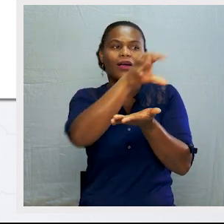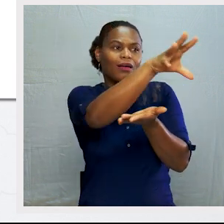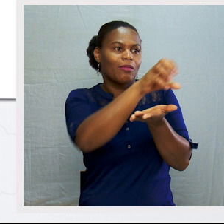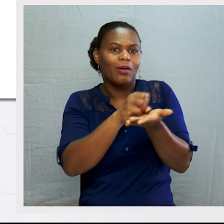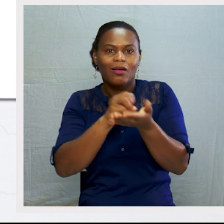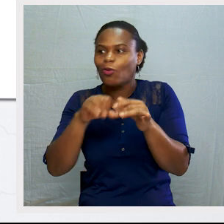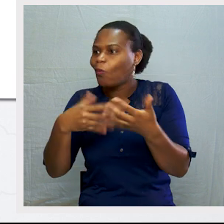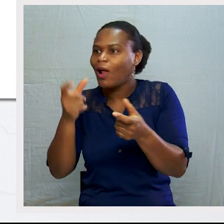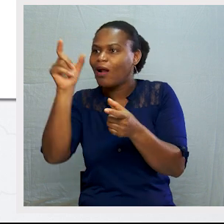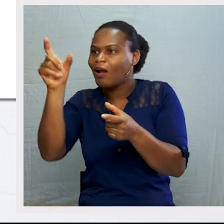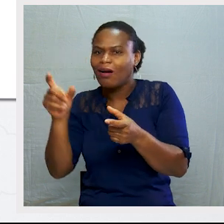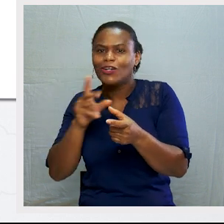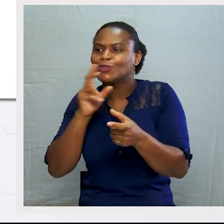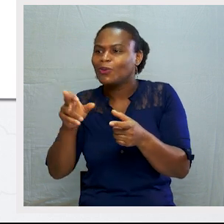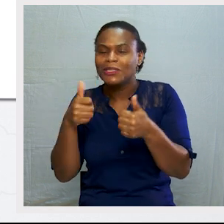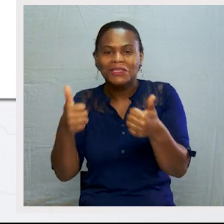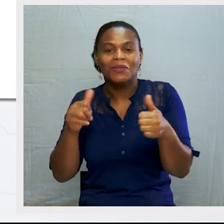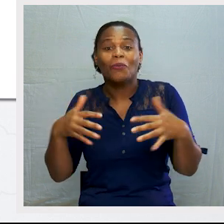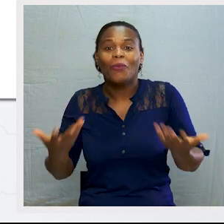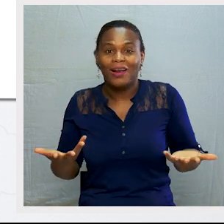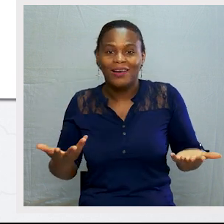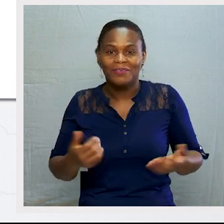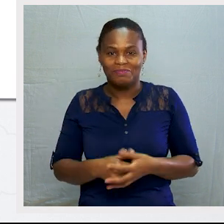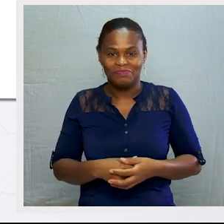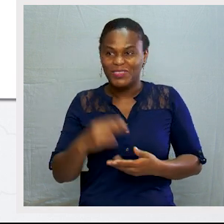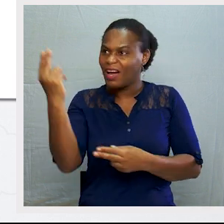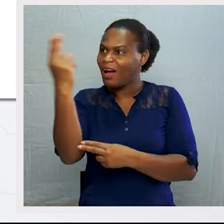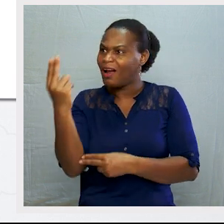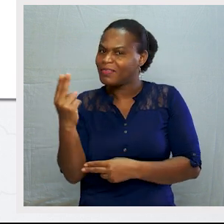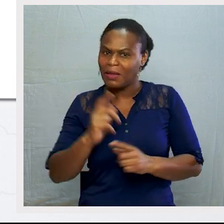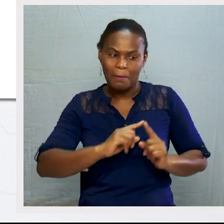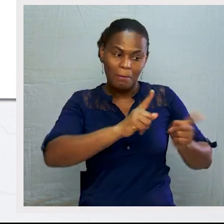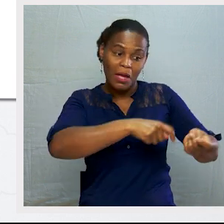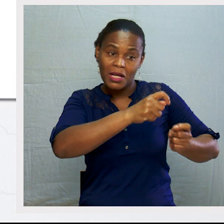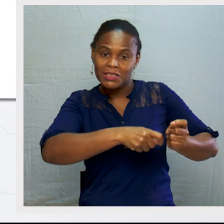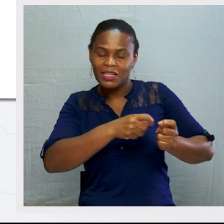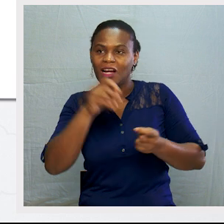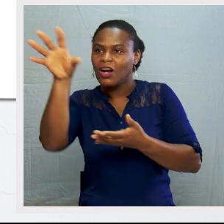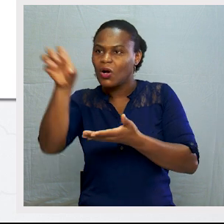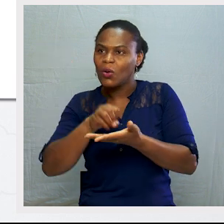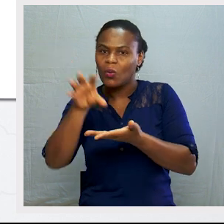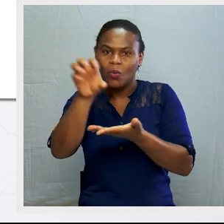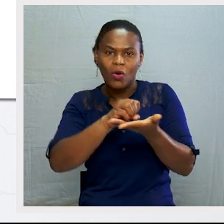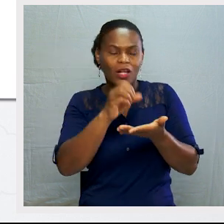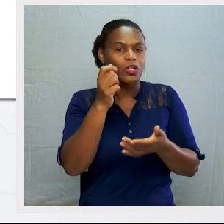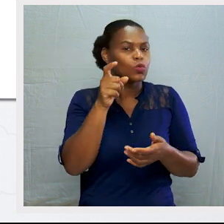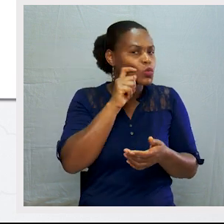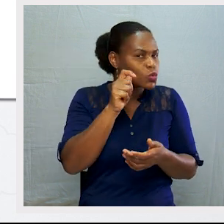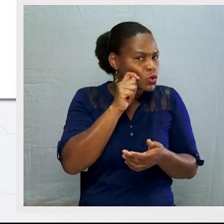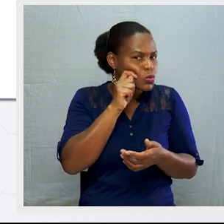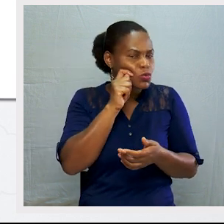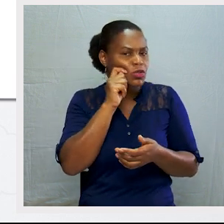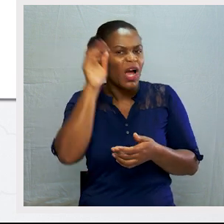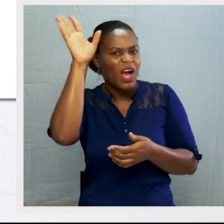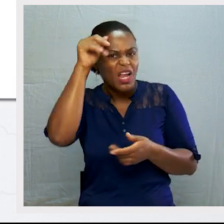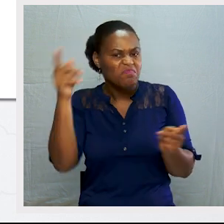Então, qual será a resposta certa? Artesanato e pesca, recoleção, turismo, criação